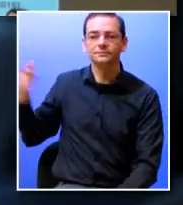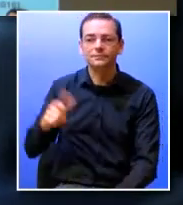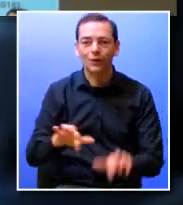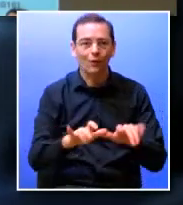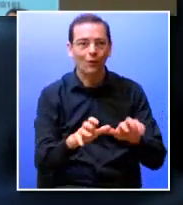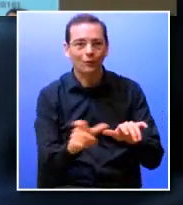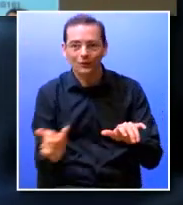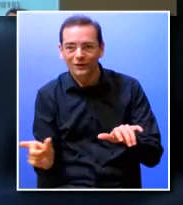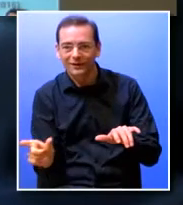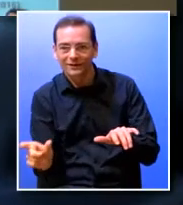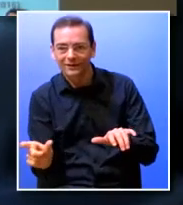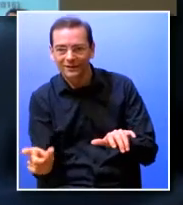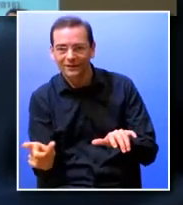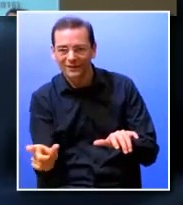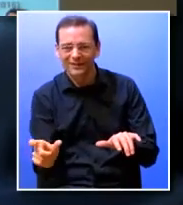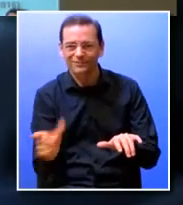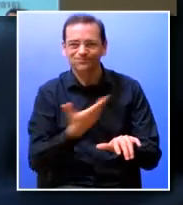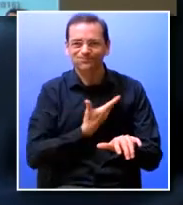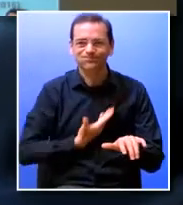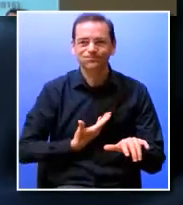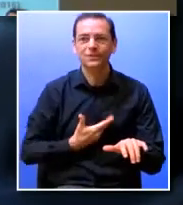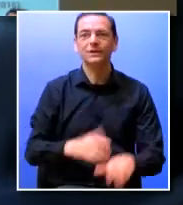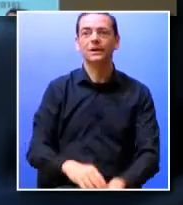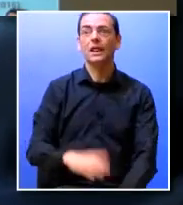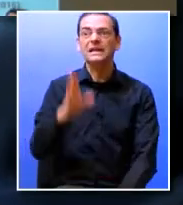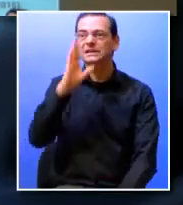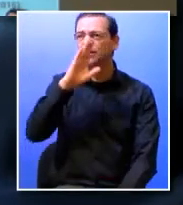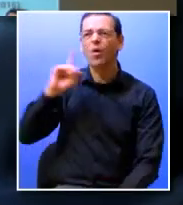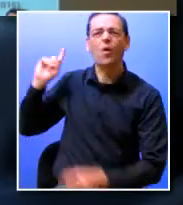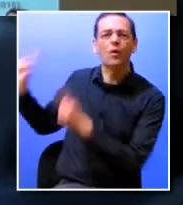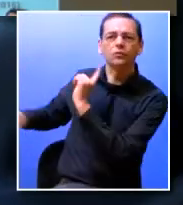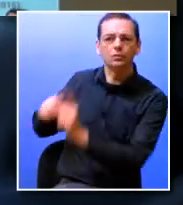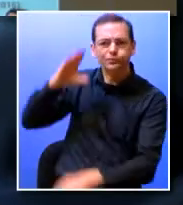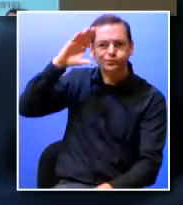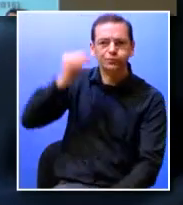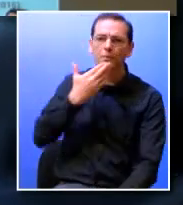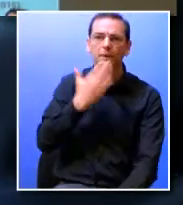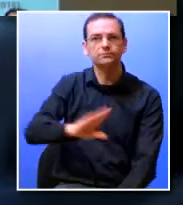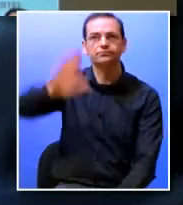Alguém nesta sala levanta o braço se não sabe o que é isto